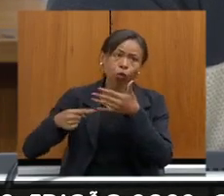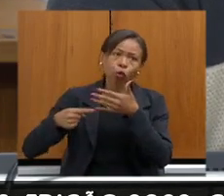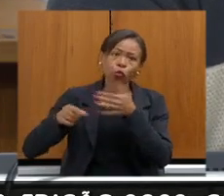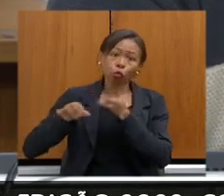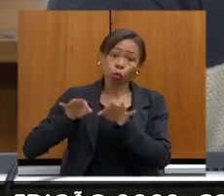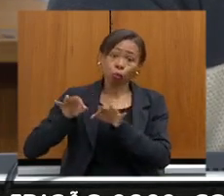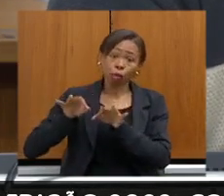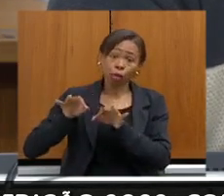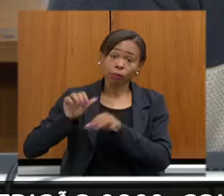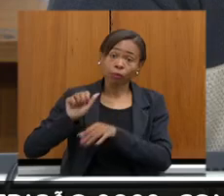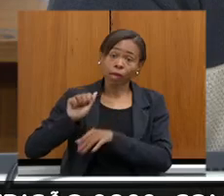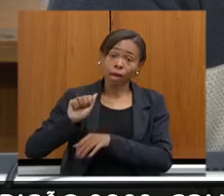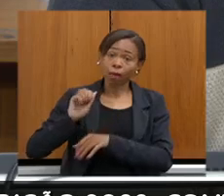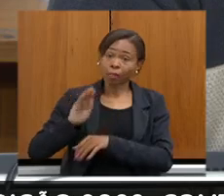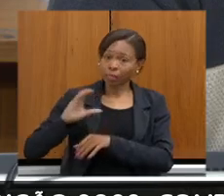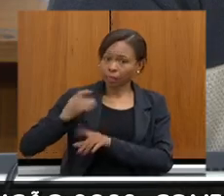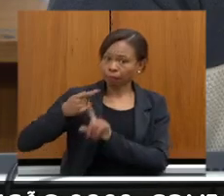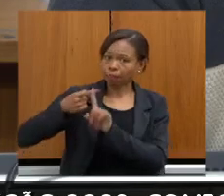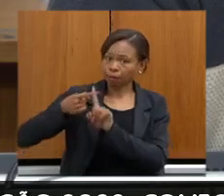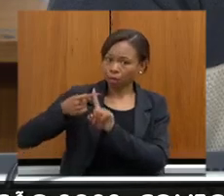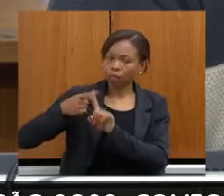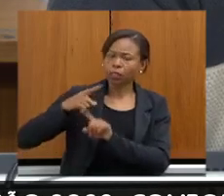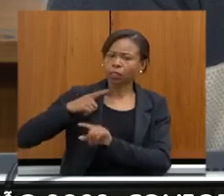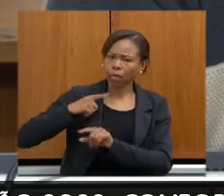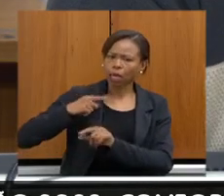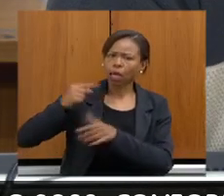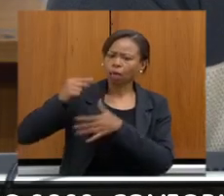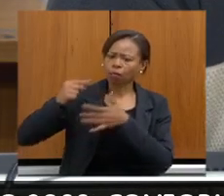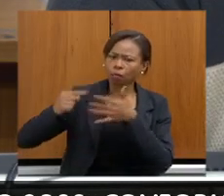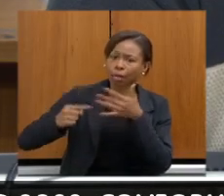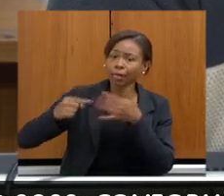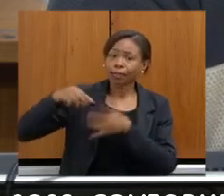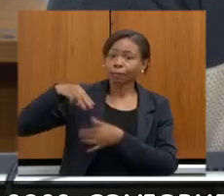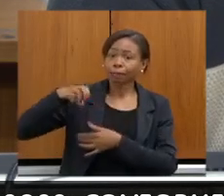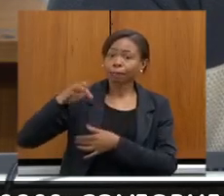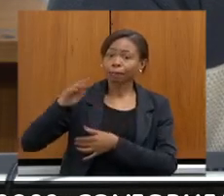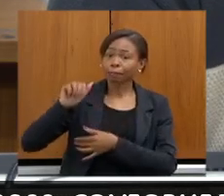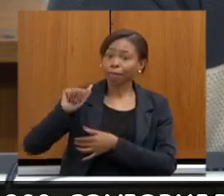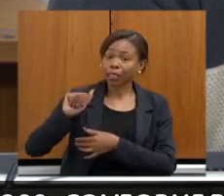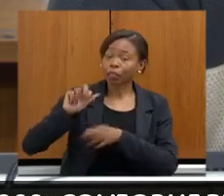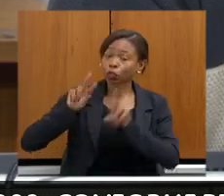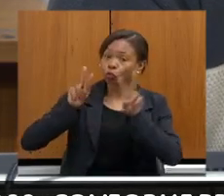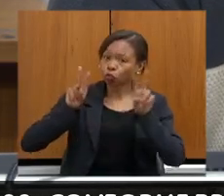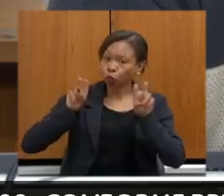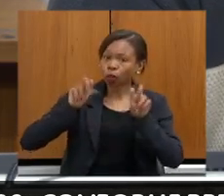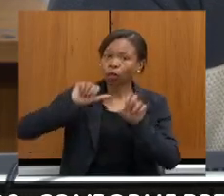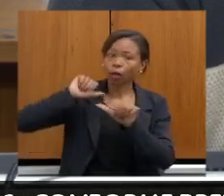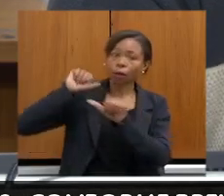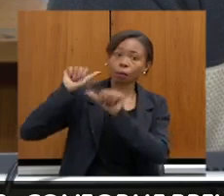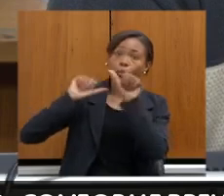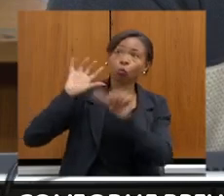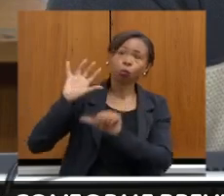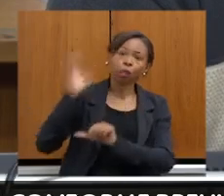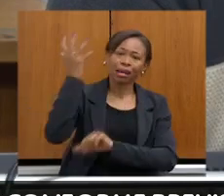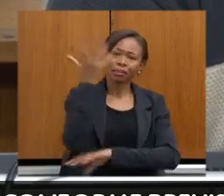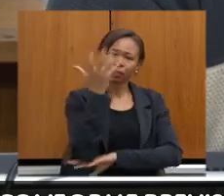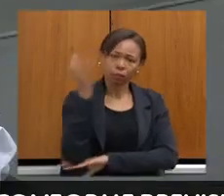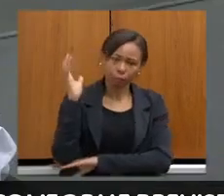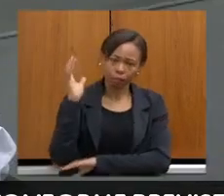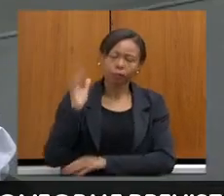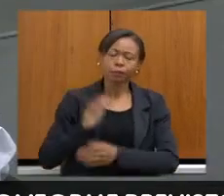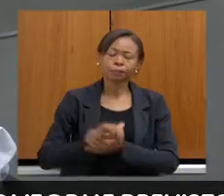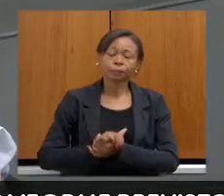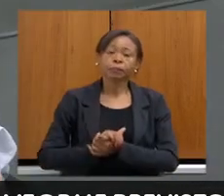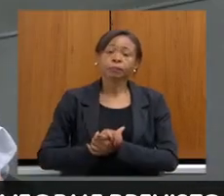está discutindo, inclusive, metas relacionadas à questão das mudanças climáticas. Então, estaremos alinhados e